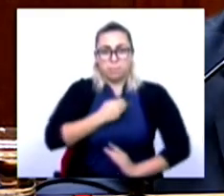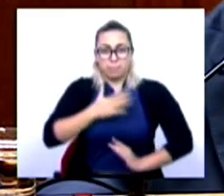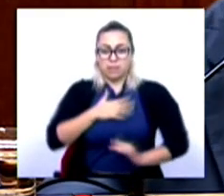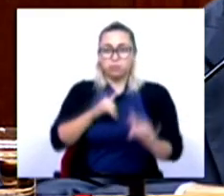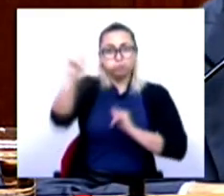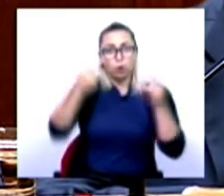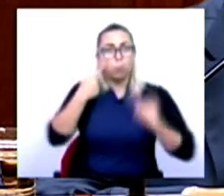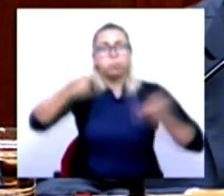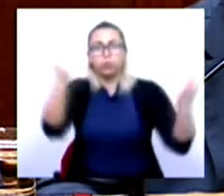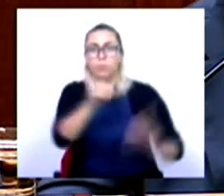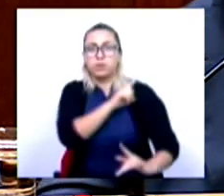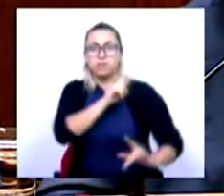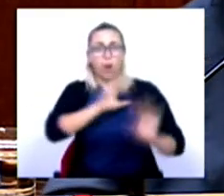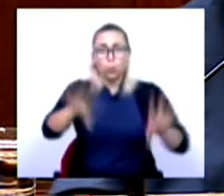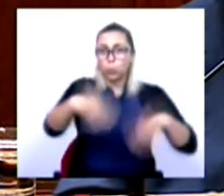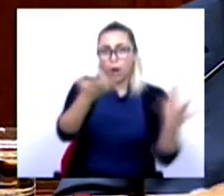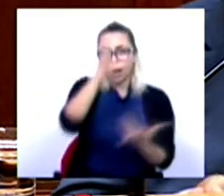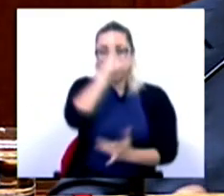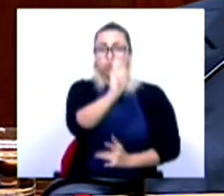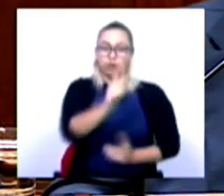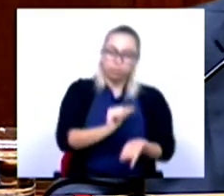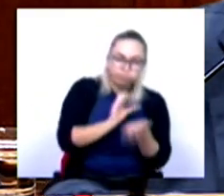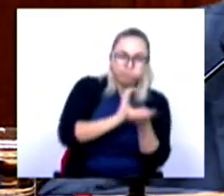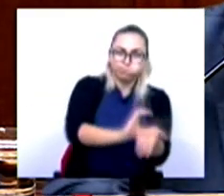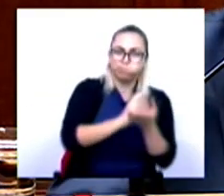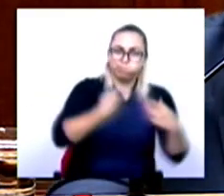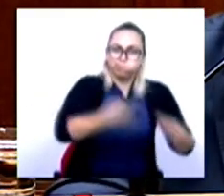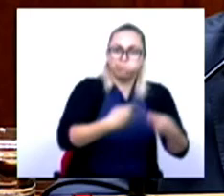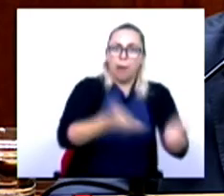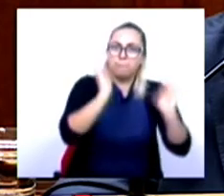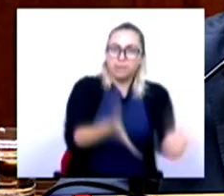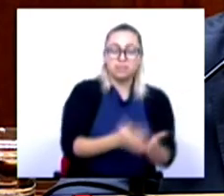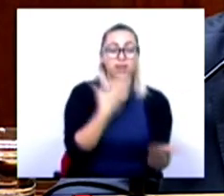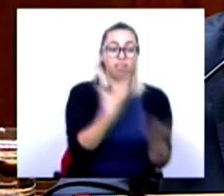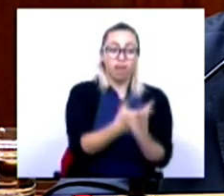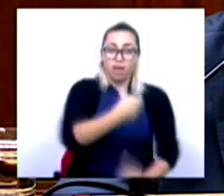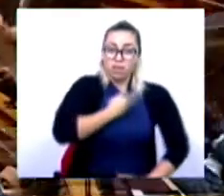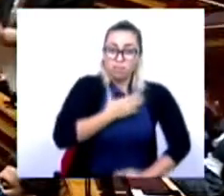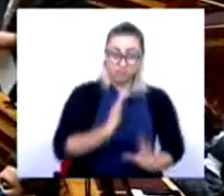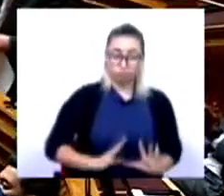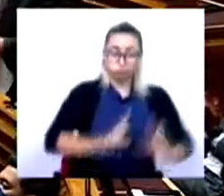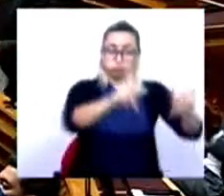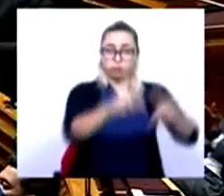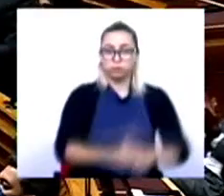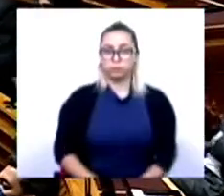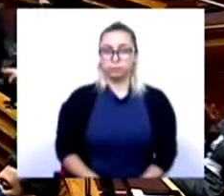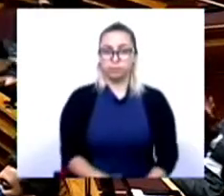públicas ou privadas, os Estados, e tiveram que injetar dinheiro para as empresas não irem à falência.